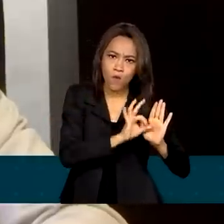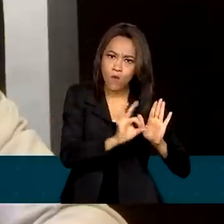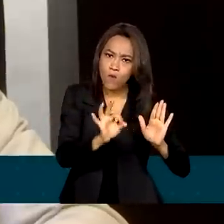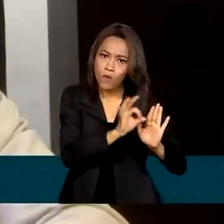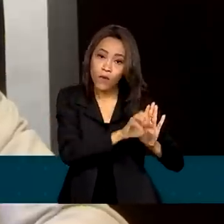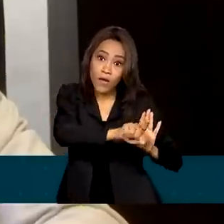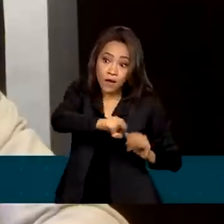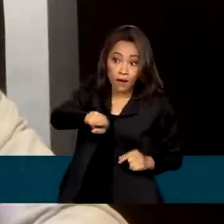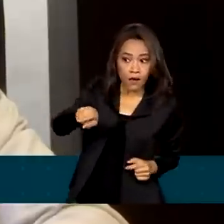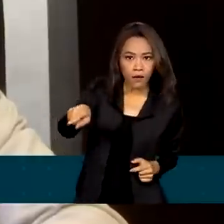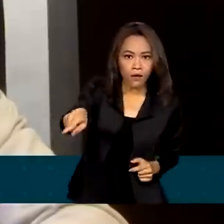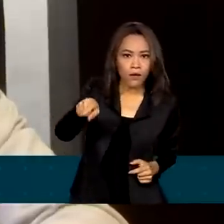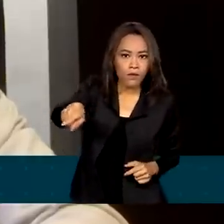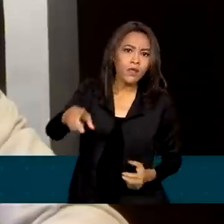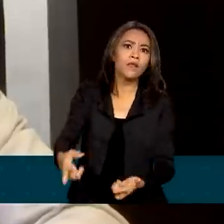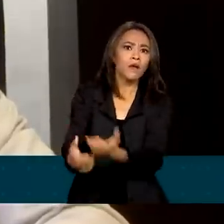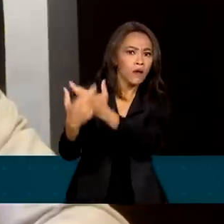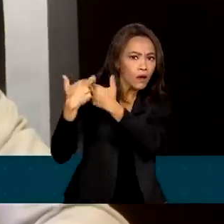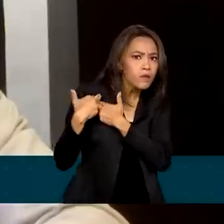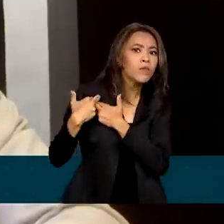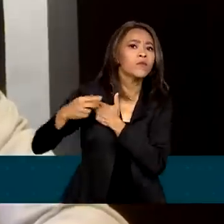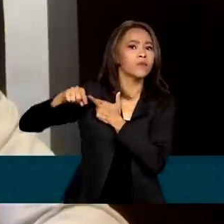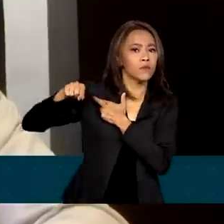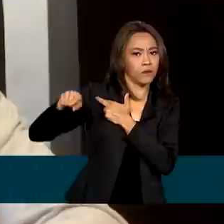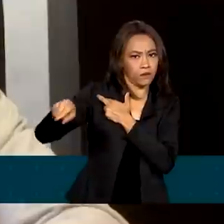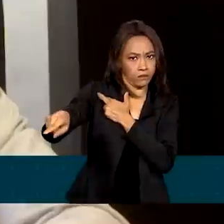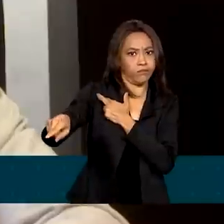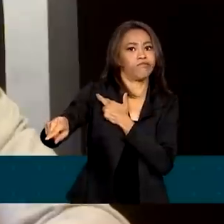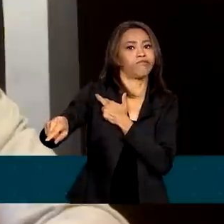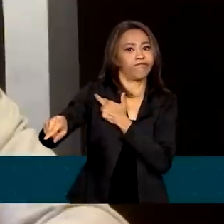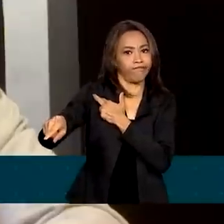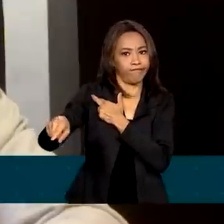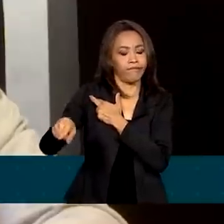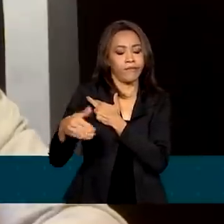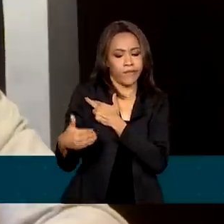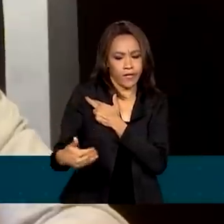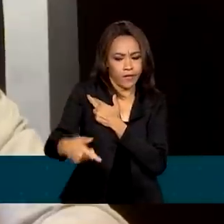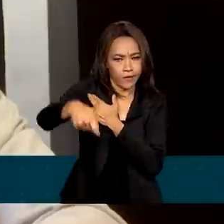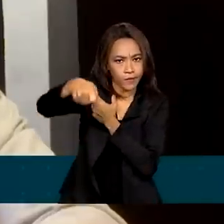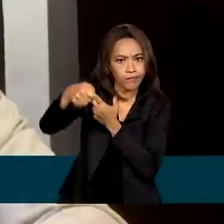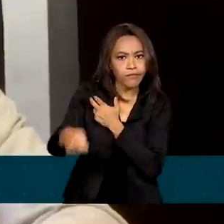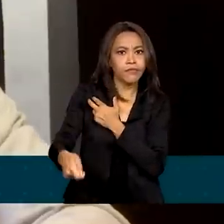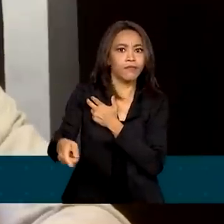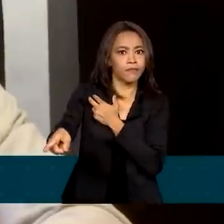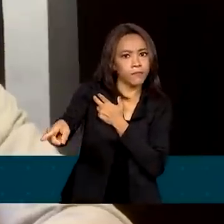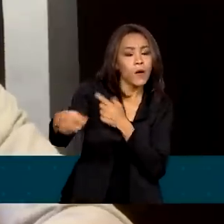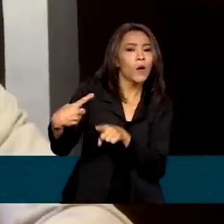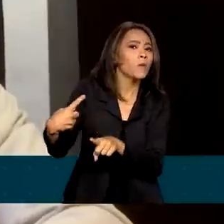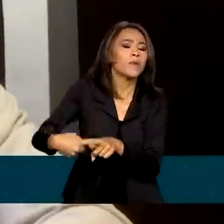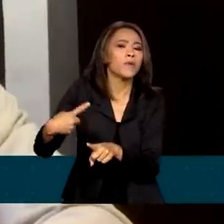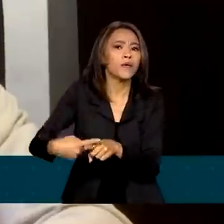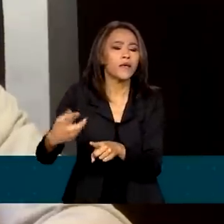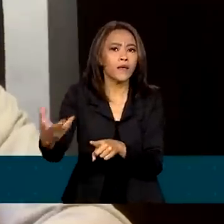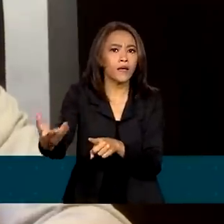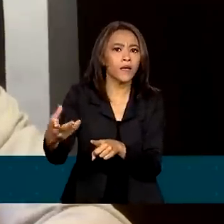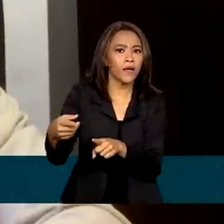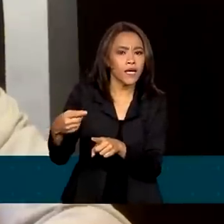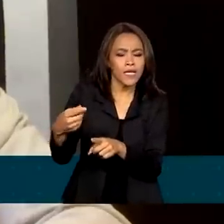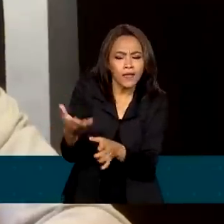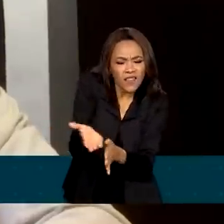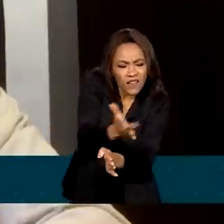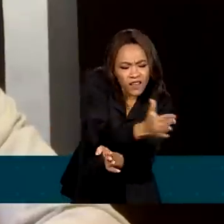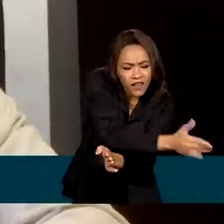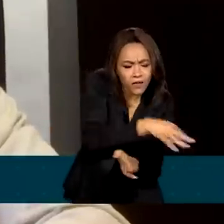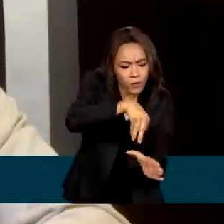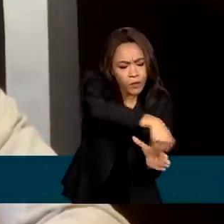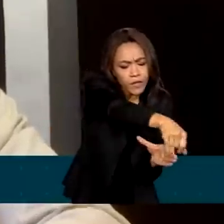ele é corresponsável por esse produto, fazendo com que exista agora, do plantio, da